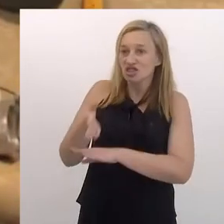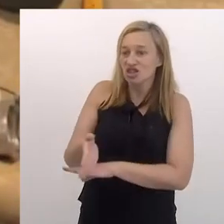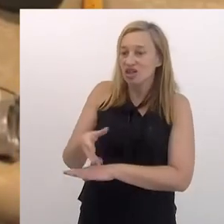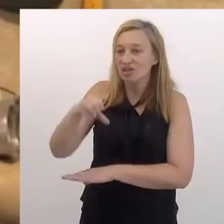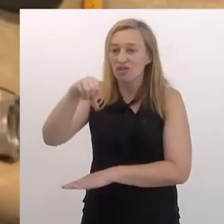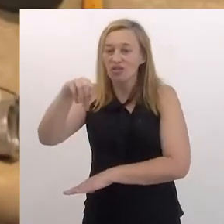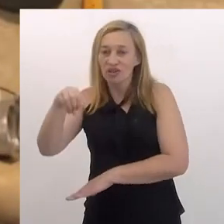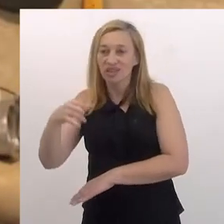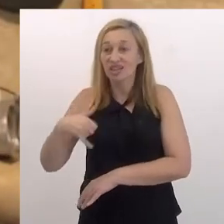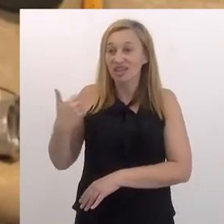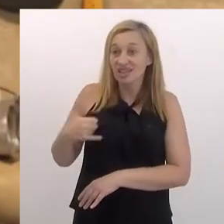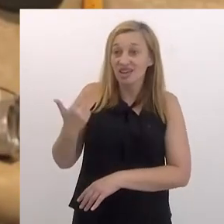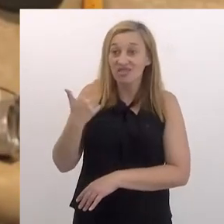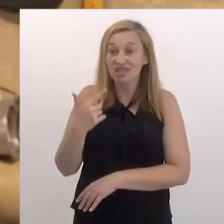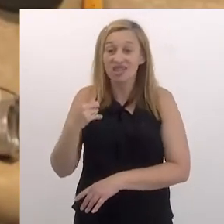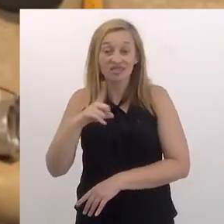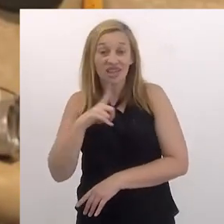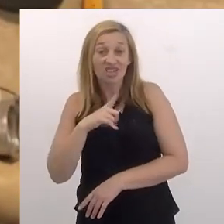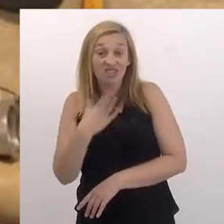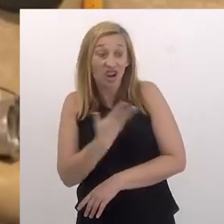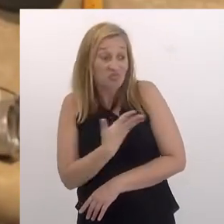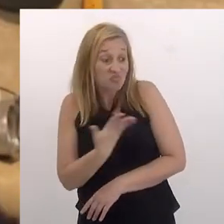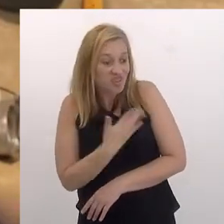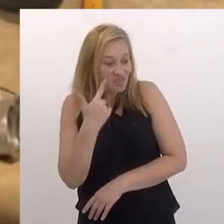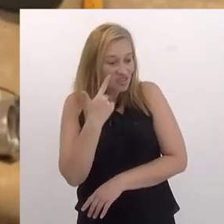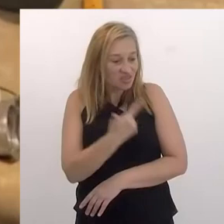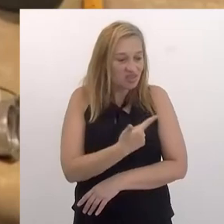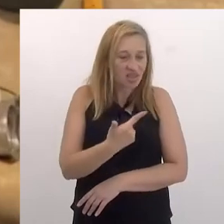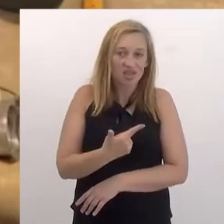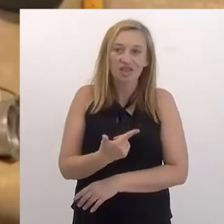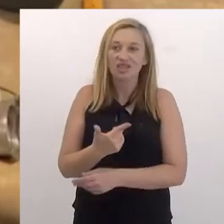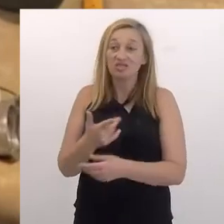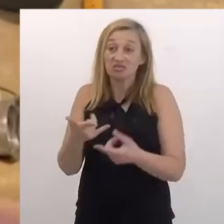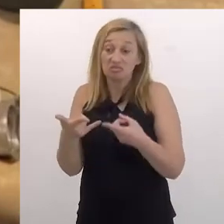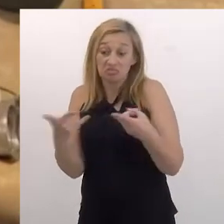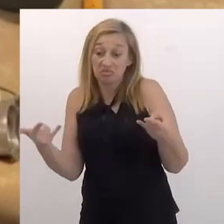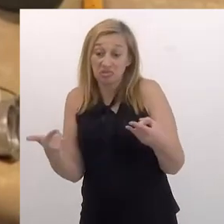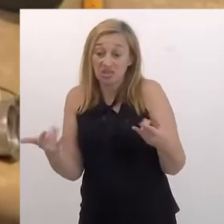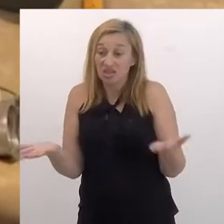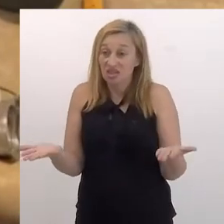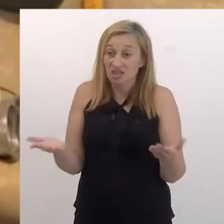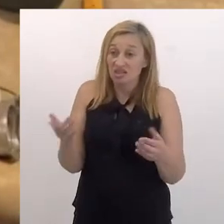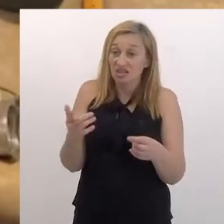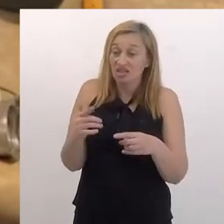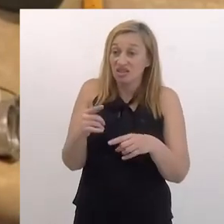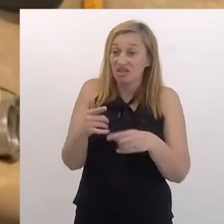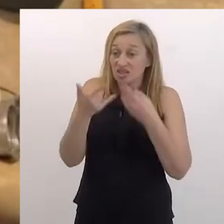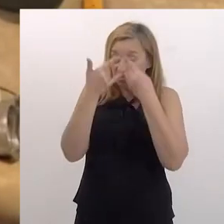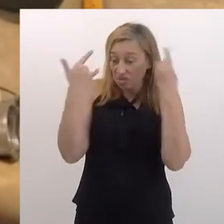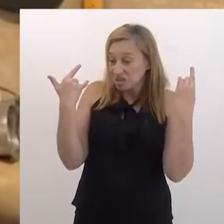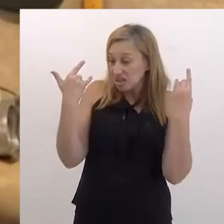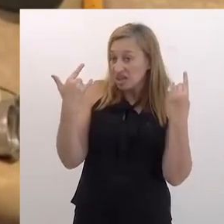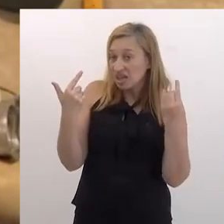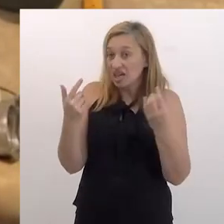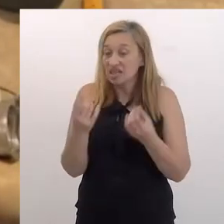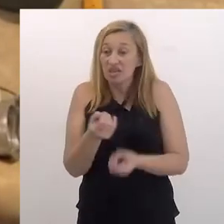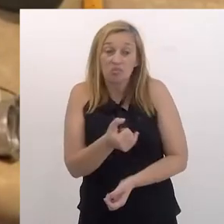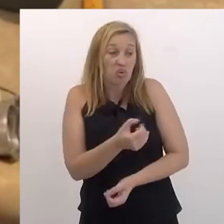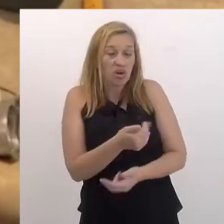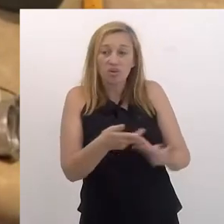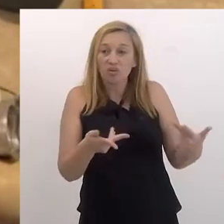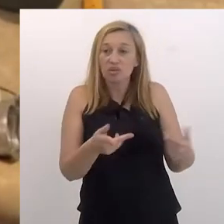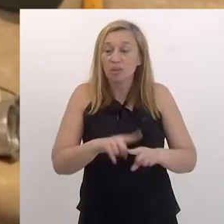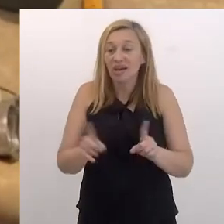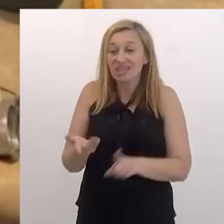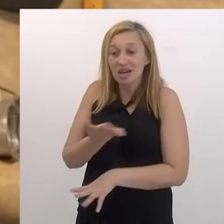importante quando você chega lá com 90 anos, o que você tem de amigo do que o que você tem de bens materiais, porque de bens materiais não fica nada,